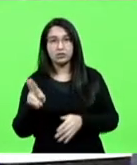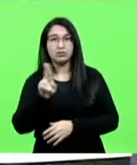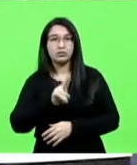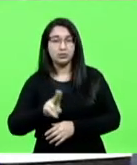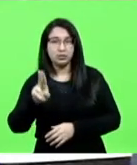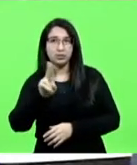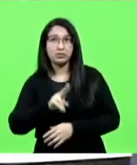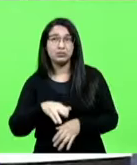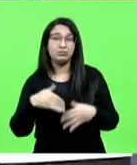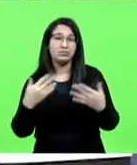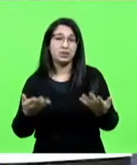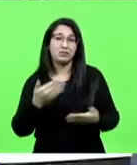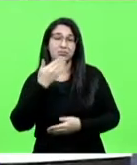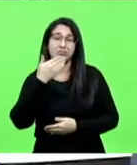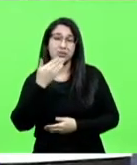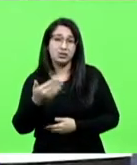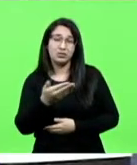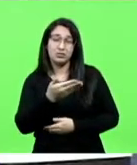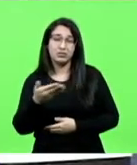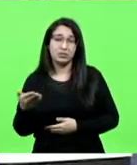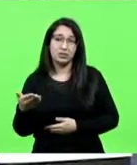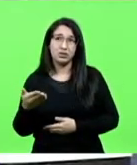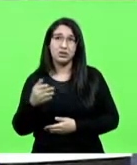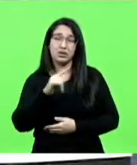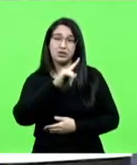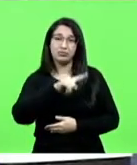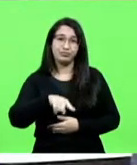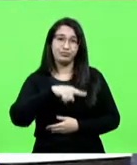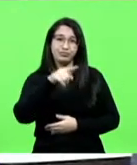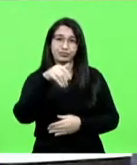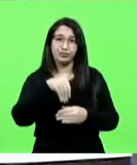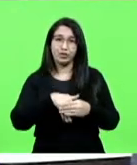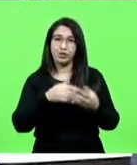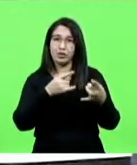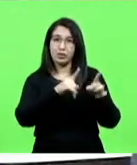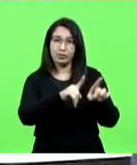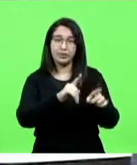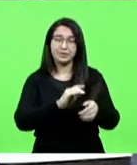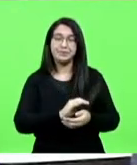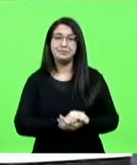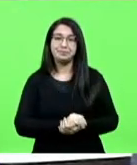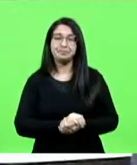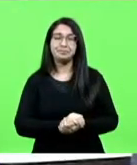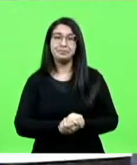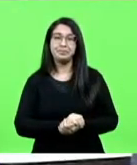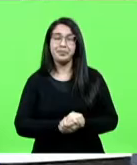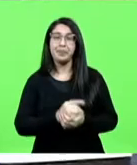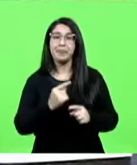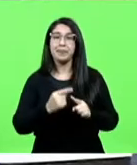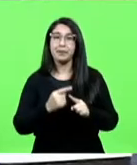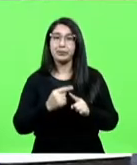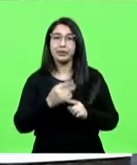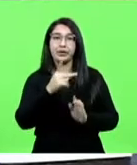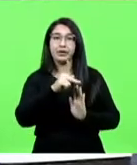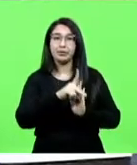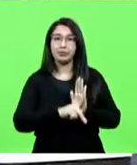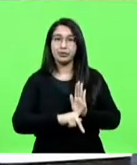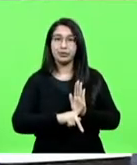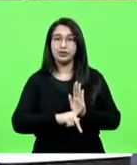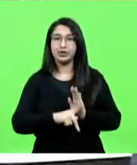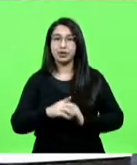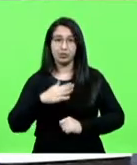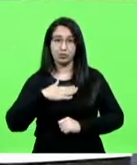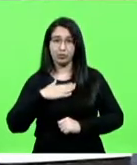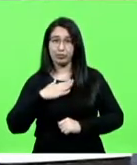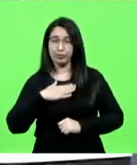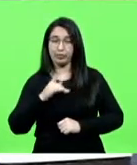portanto, então eu vou pedir mesmo ali para os amigos, deputados aqui, que votem contrário, porque desse projeto, não se trata do meu projeto,